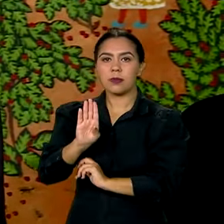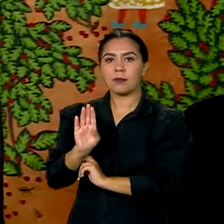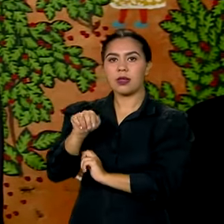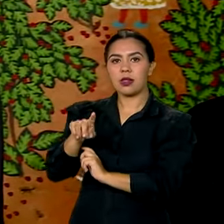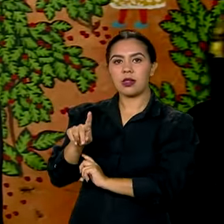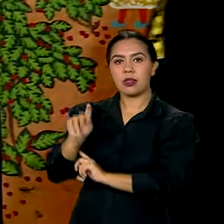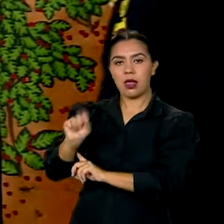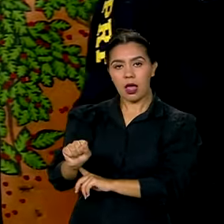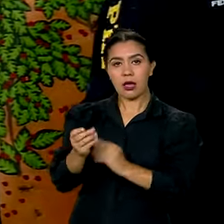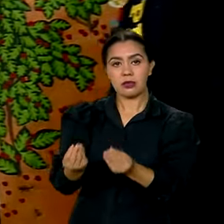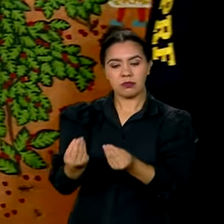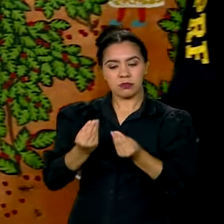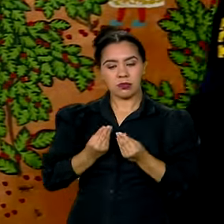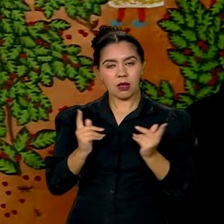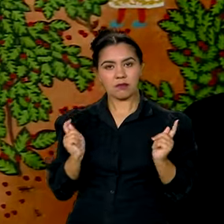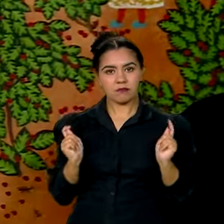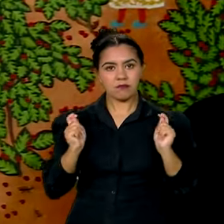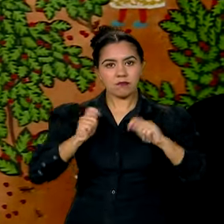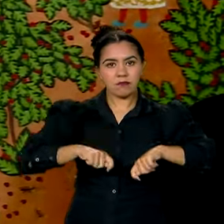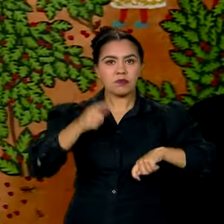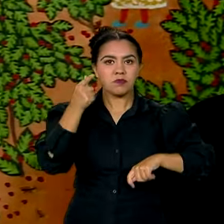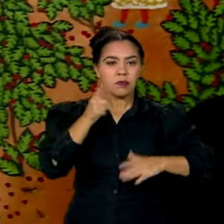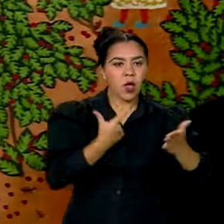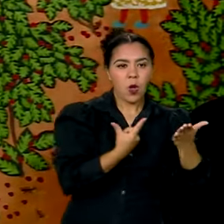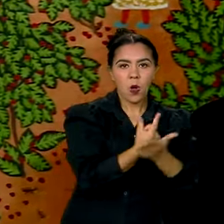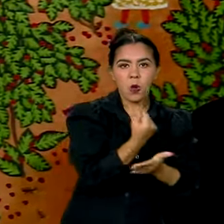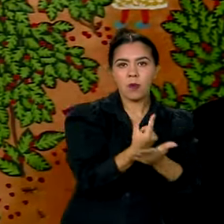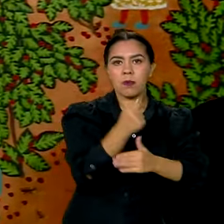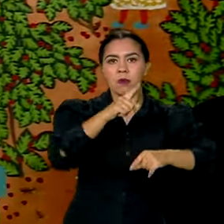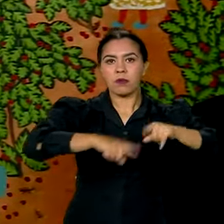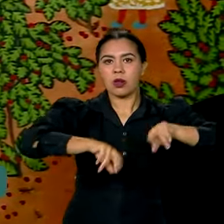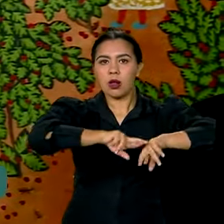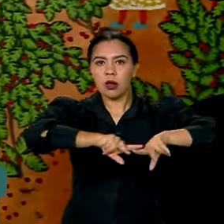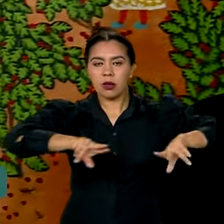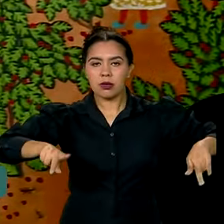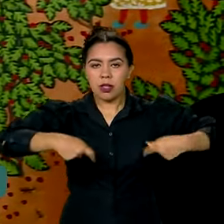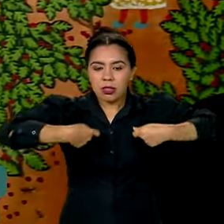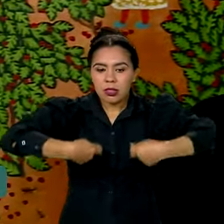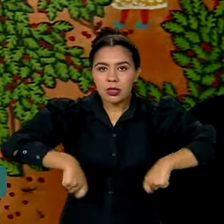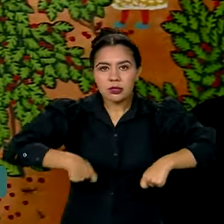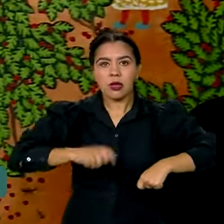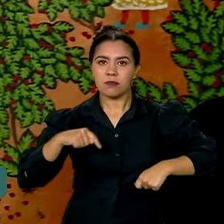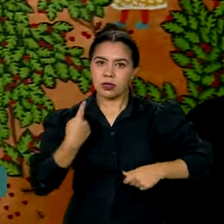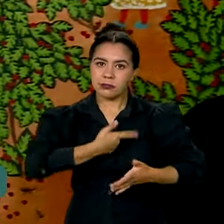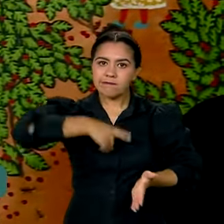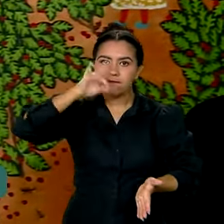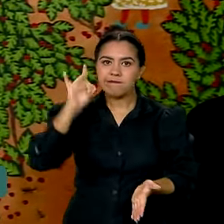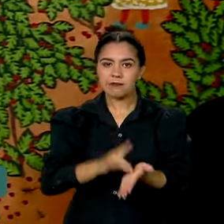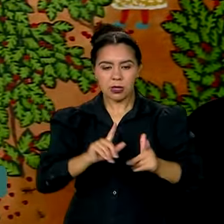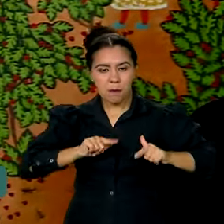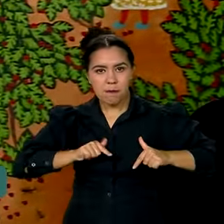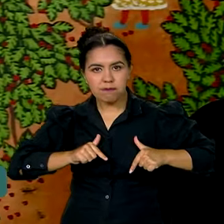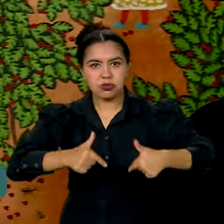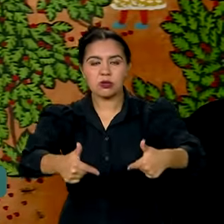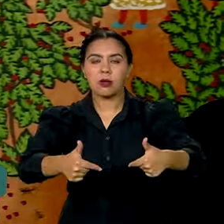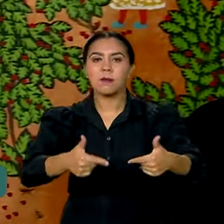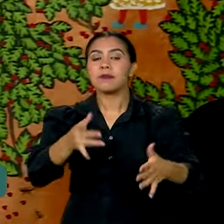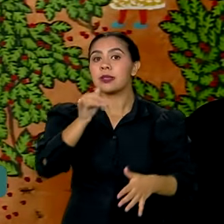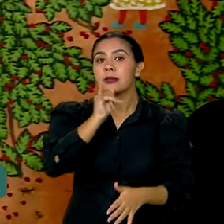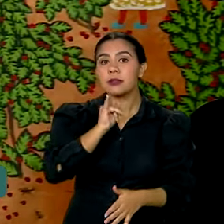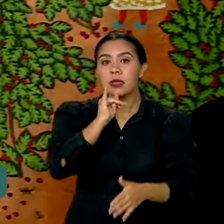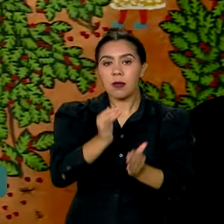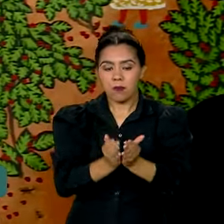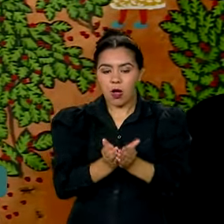adquiramos os equipamentos necessários para fazermos um combate efetivo. Por exemplo, lanchas